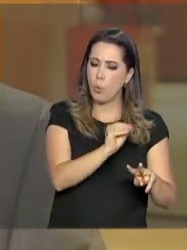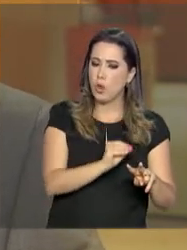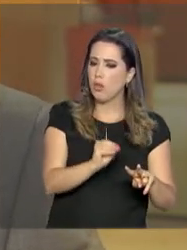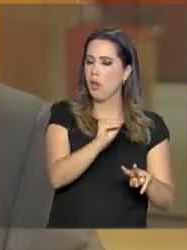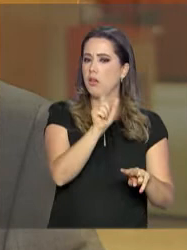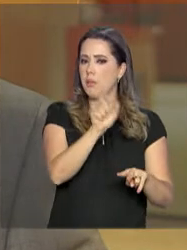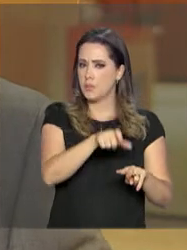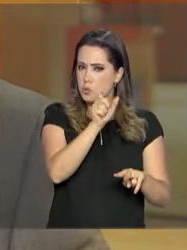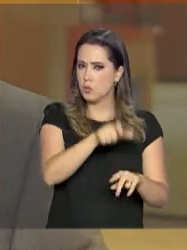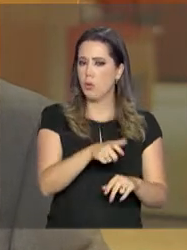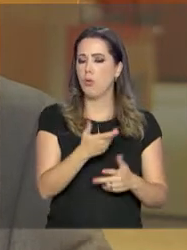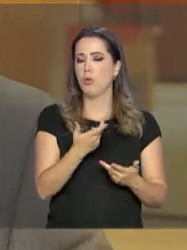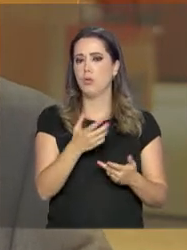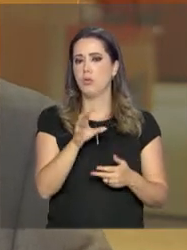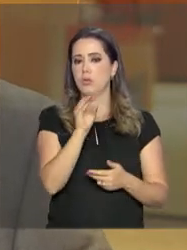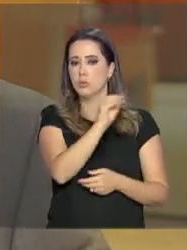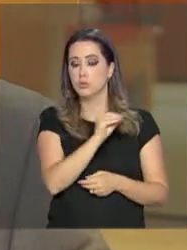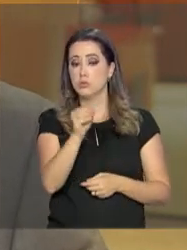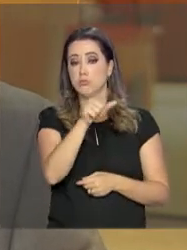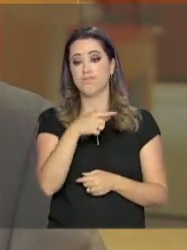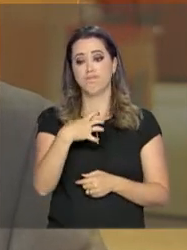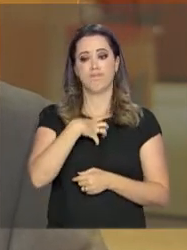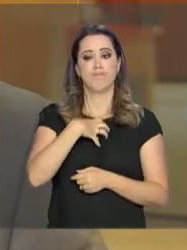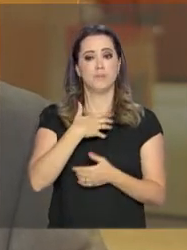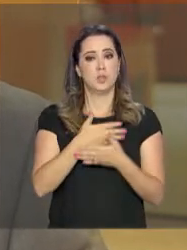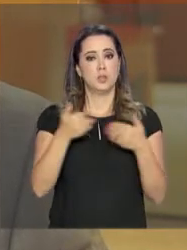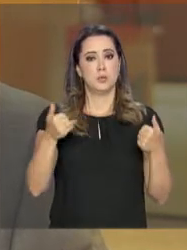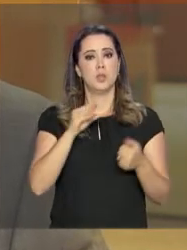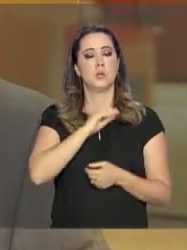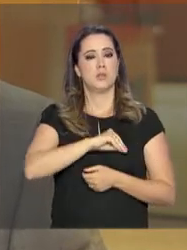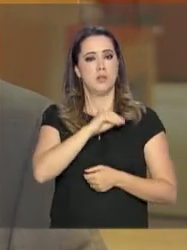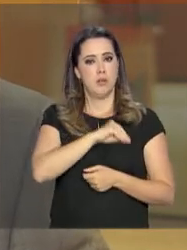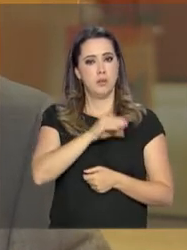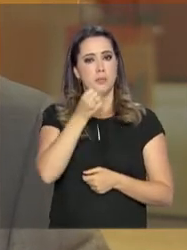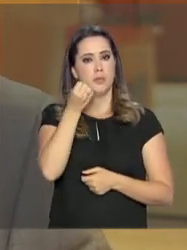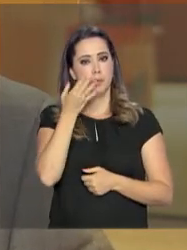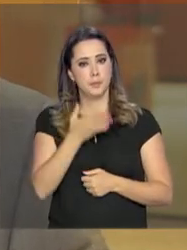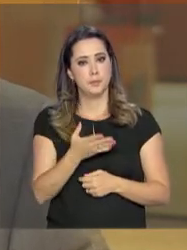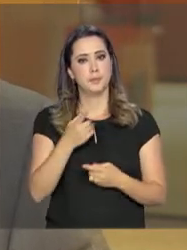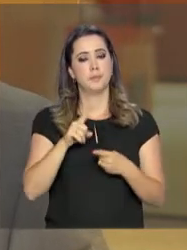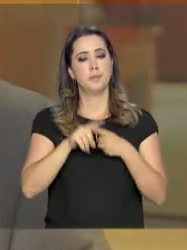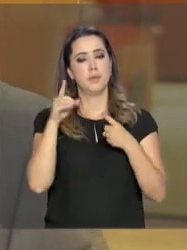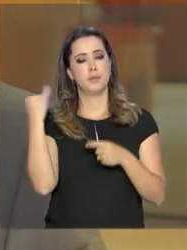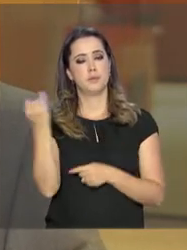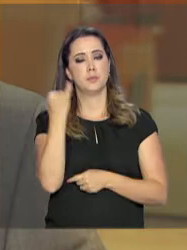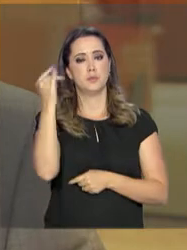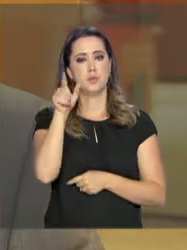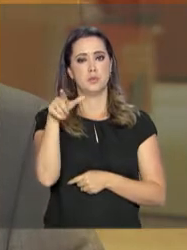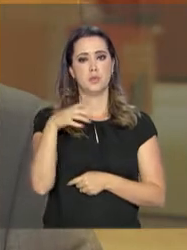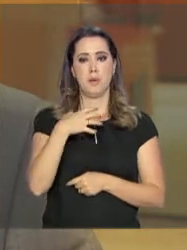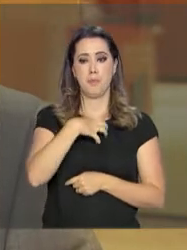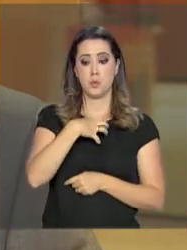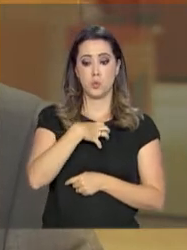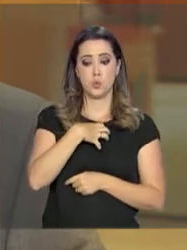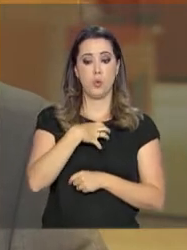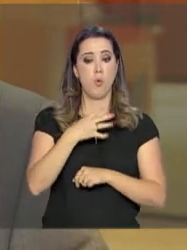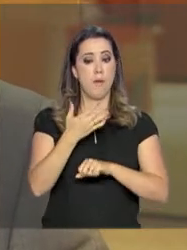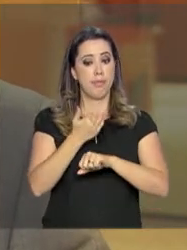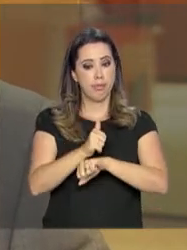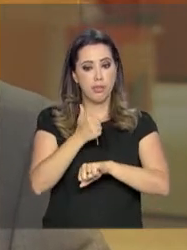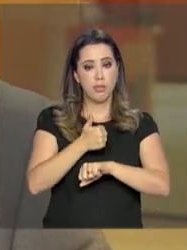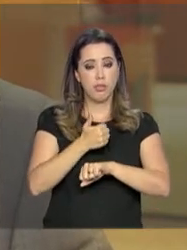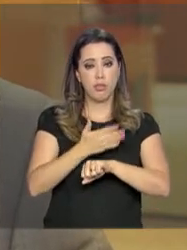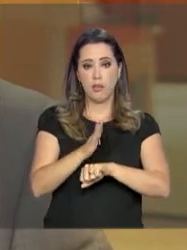reconhecimento pessoal, inclusive uma remuneração. E, mais importante, ela se qualificar. O